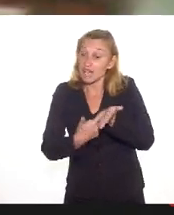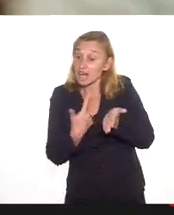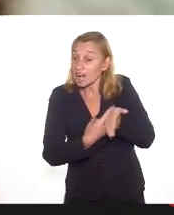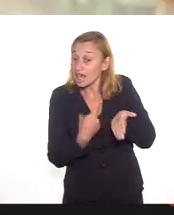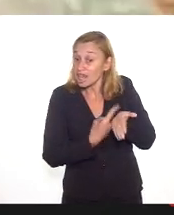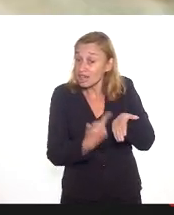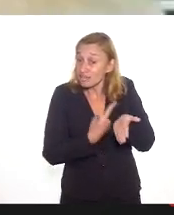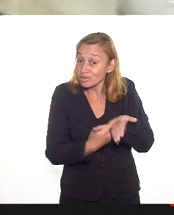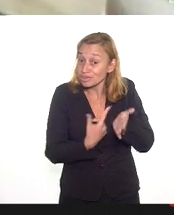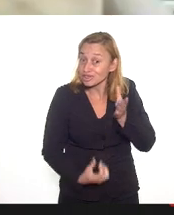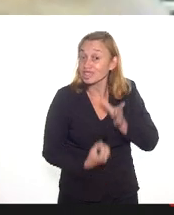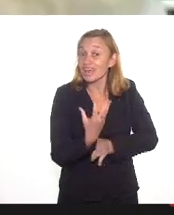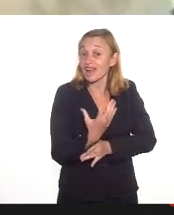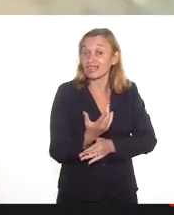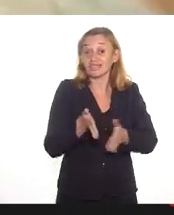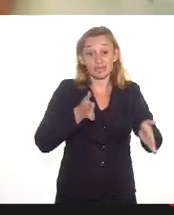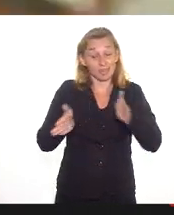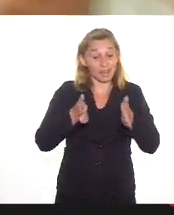nesse período,